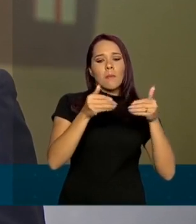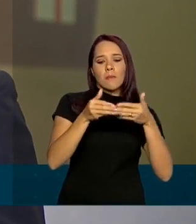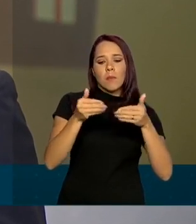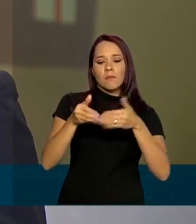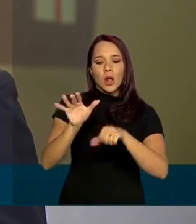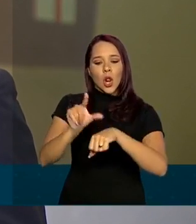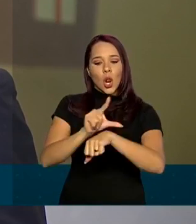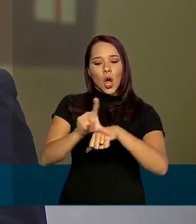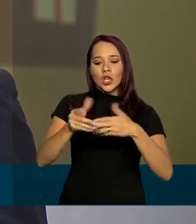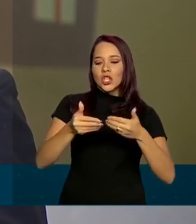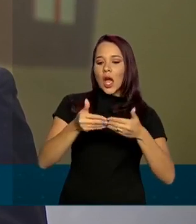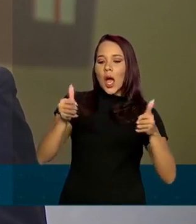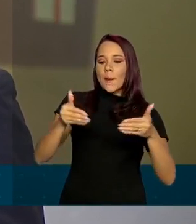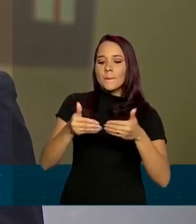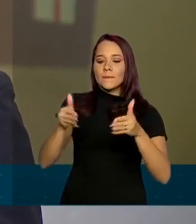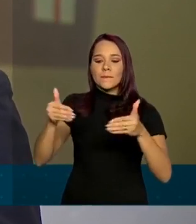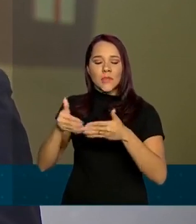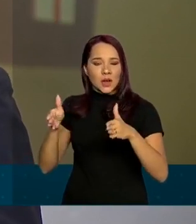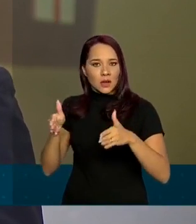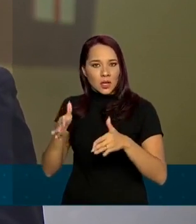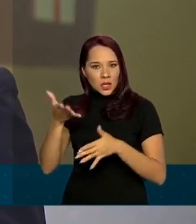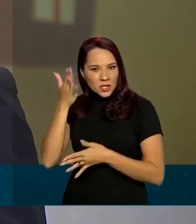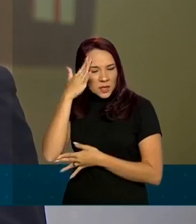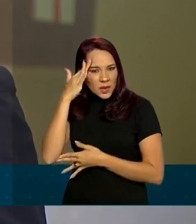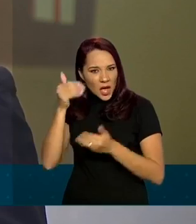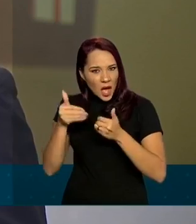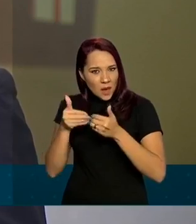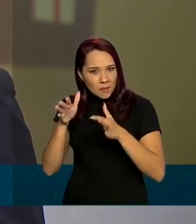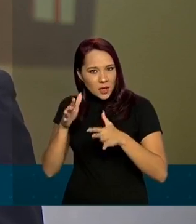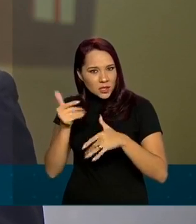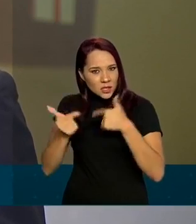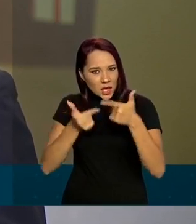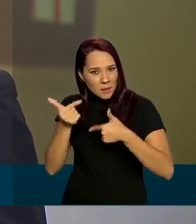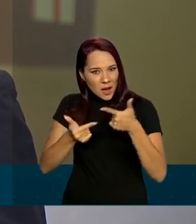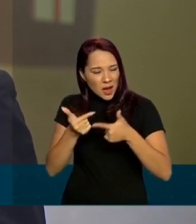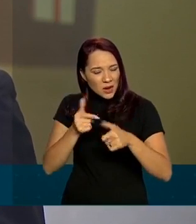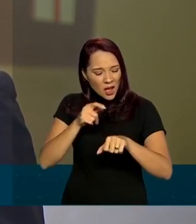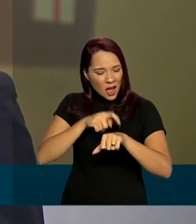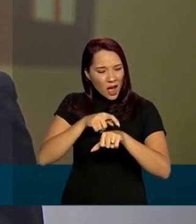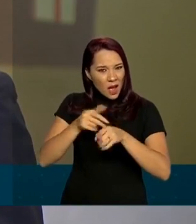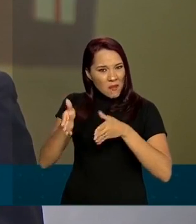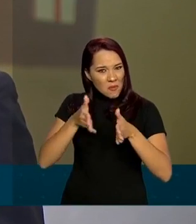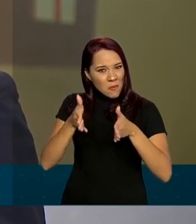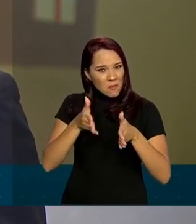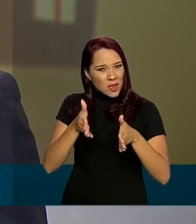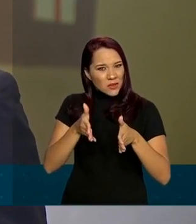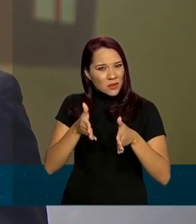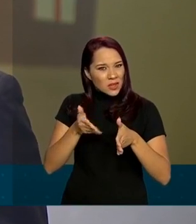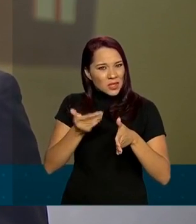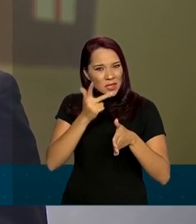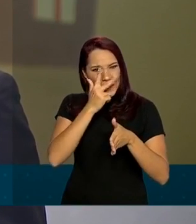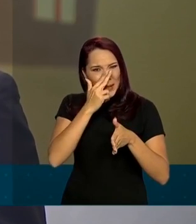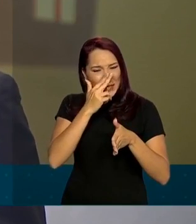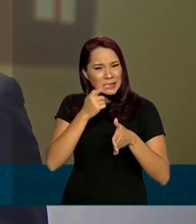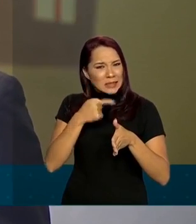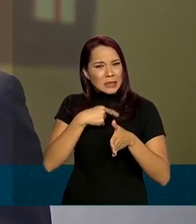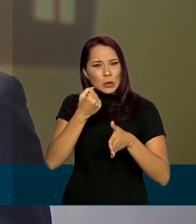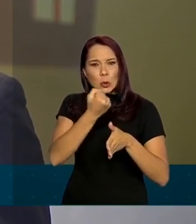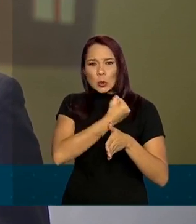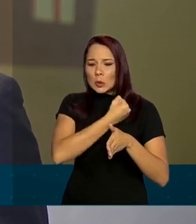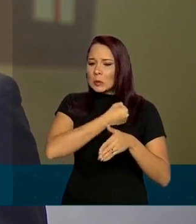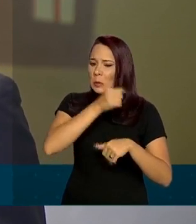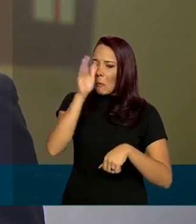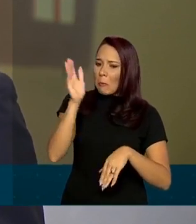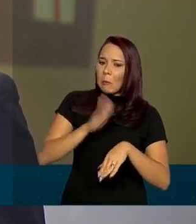comércio queria saber se reabrir as atividades comerciais nesse momento em que a gente está registrando números